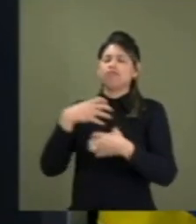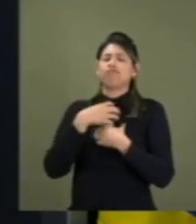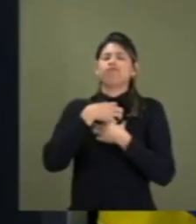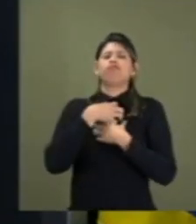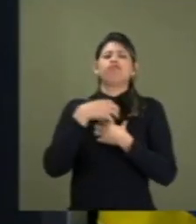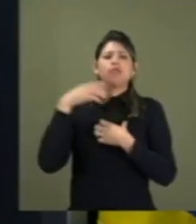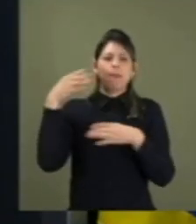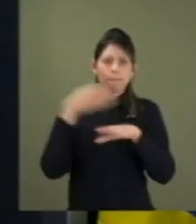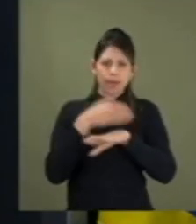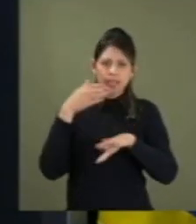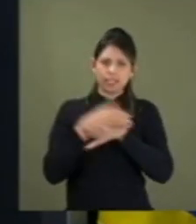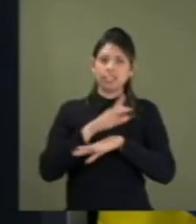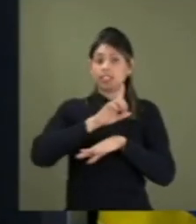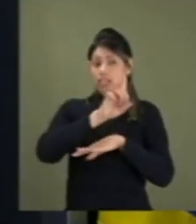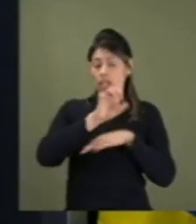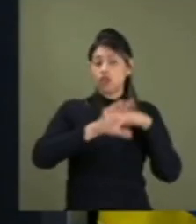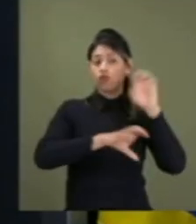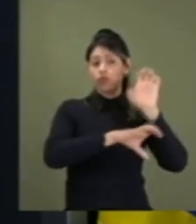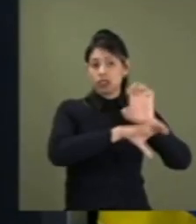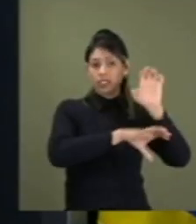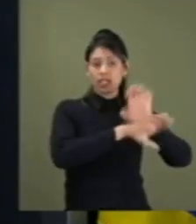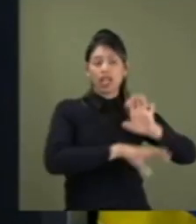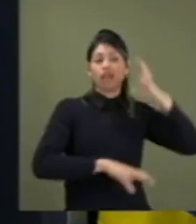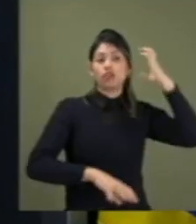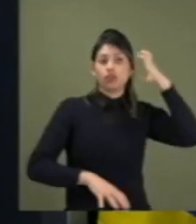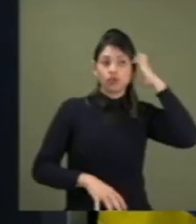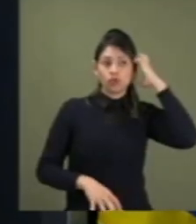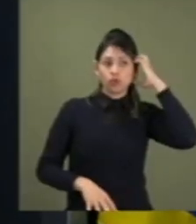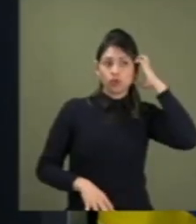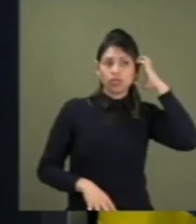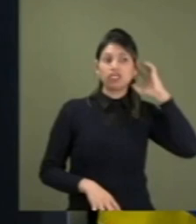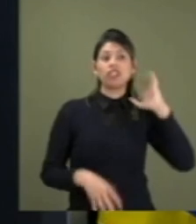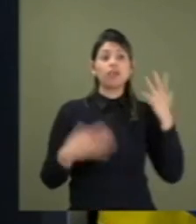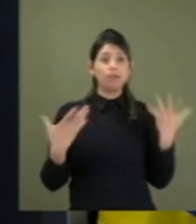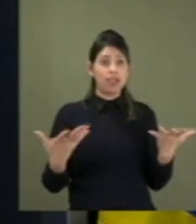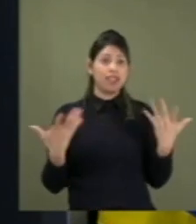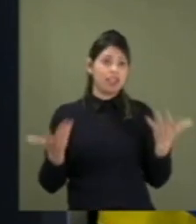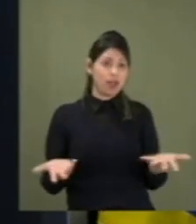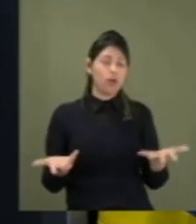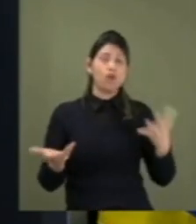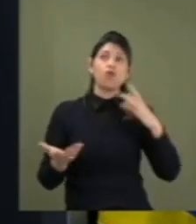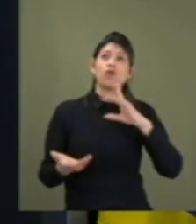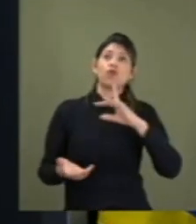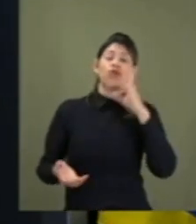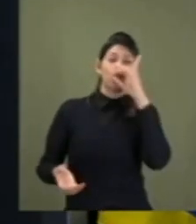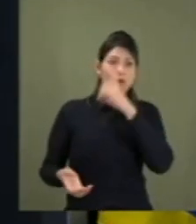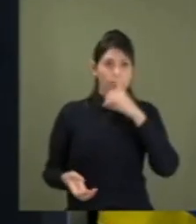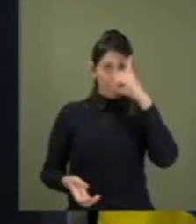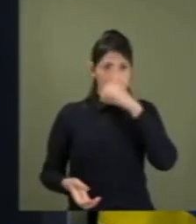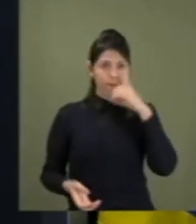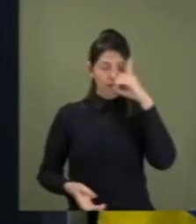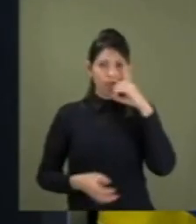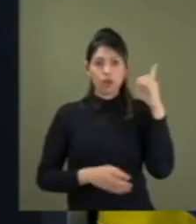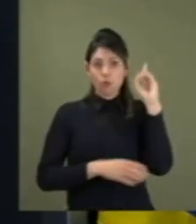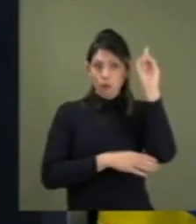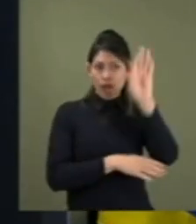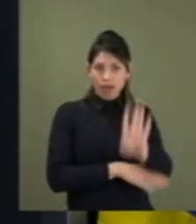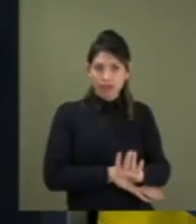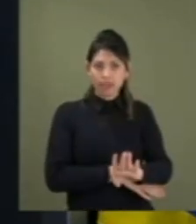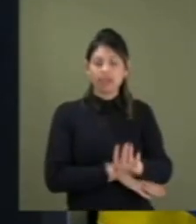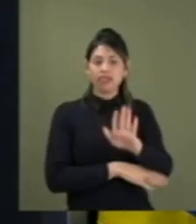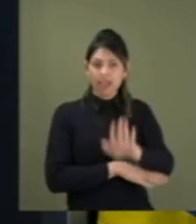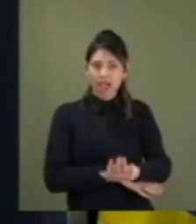Curitiba. E eu fiquei, assim, encantado que, domingo à tarde, tanta gente